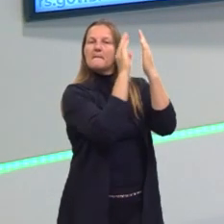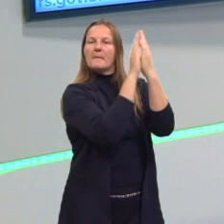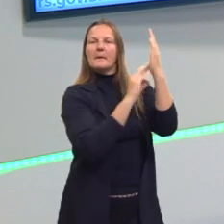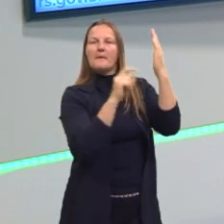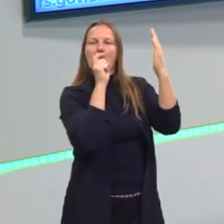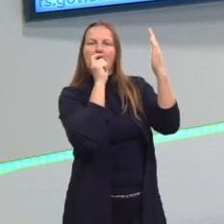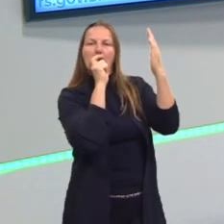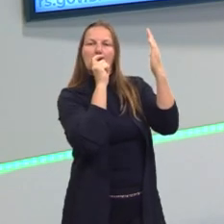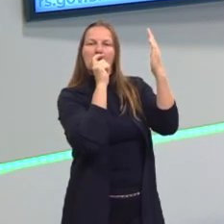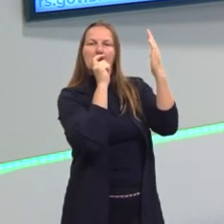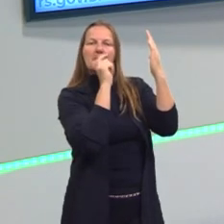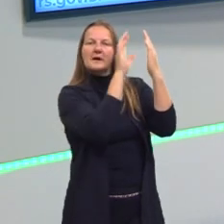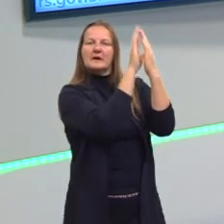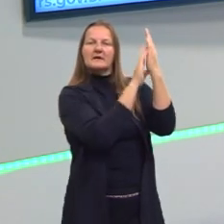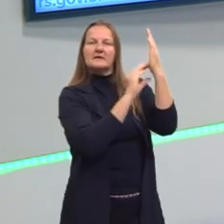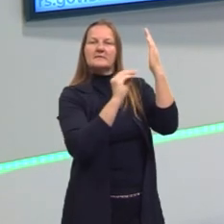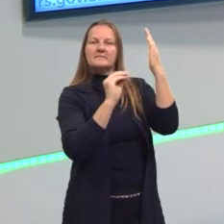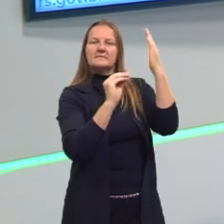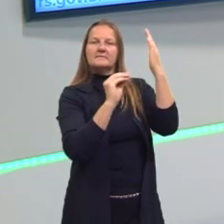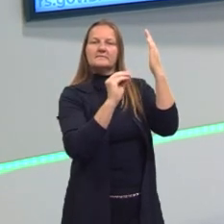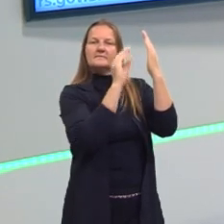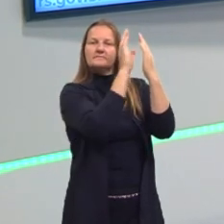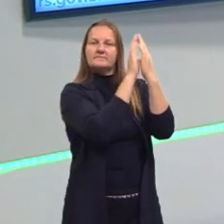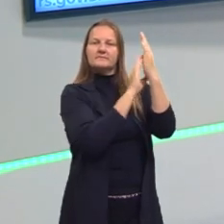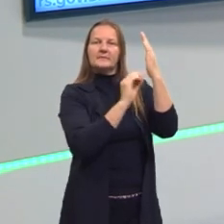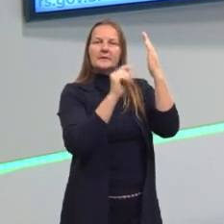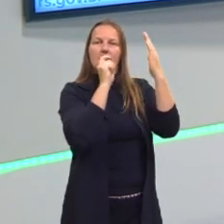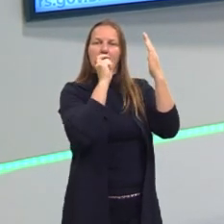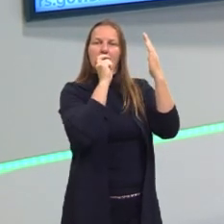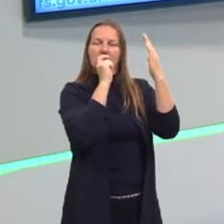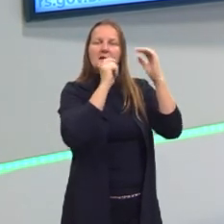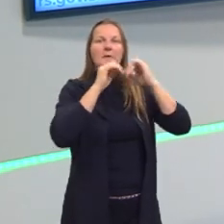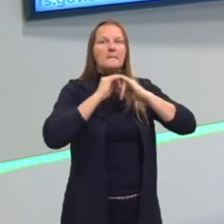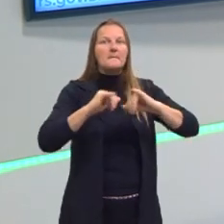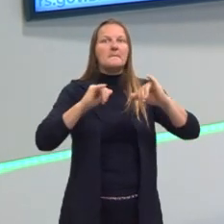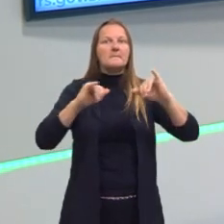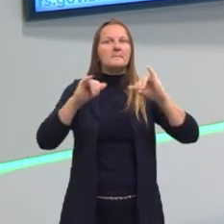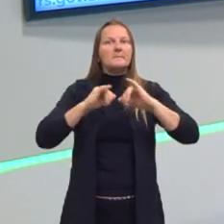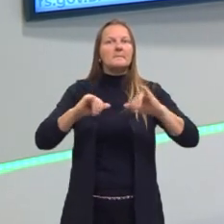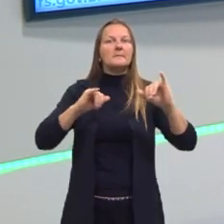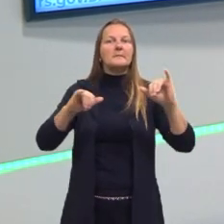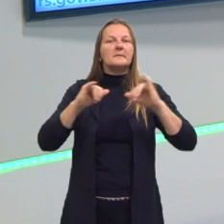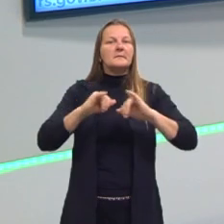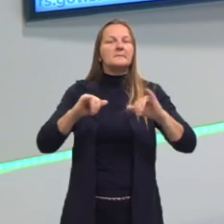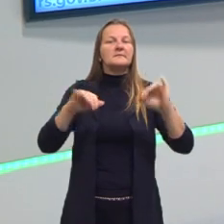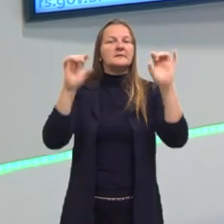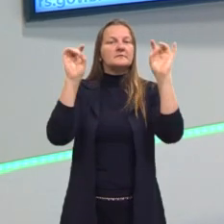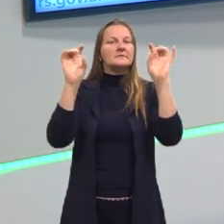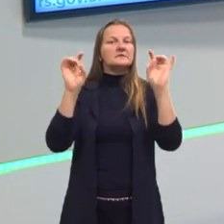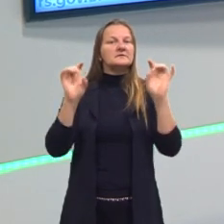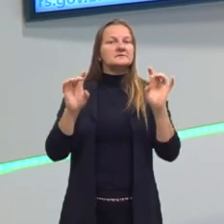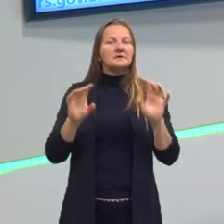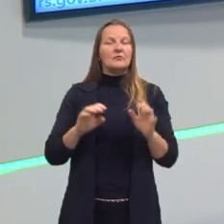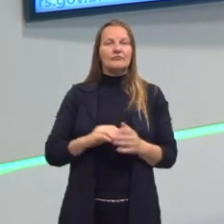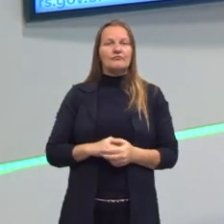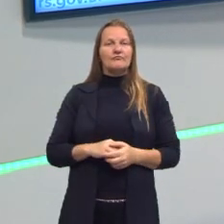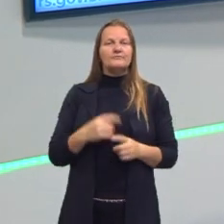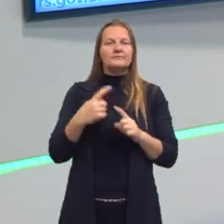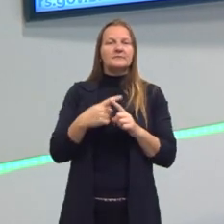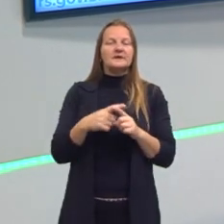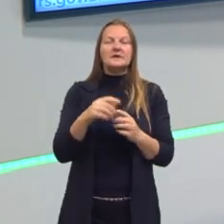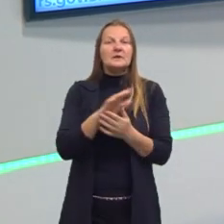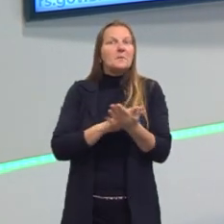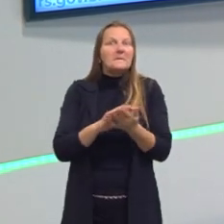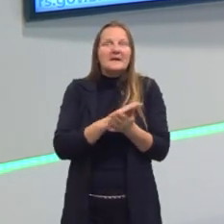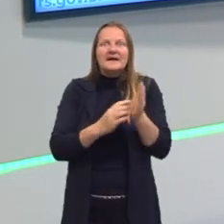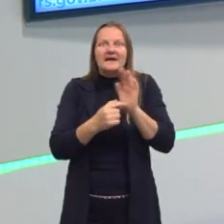do pai. E aqui a gente tem uma propaganda que a gente não tem o produto pelo produto, a gente